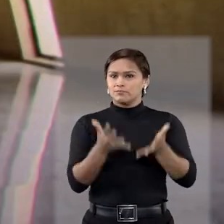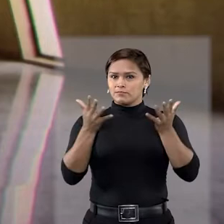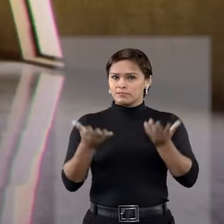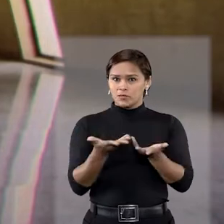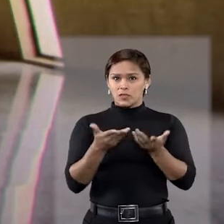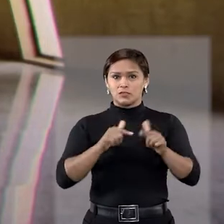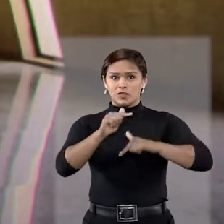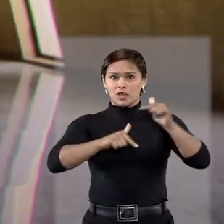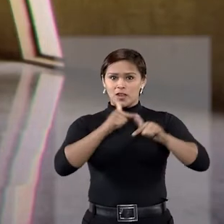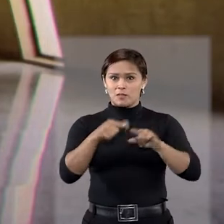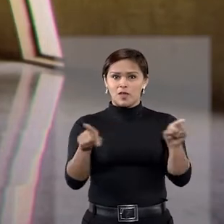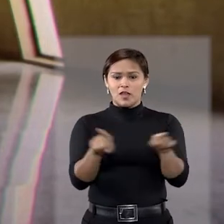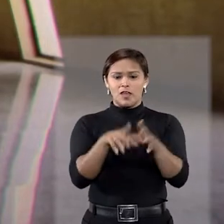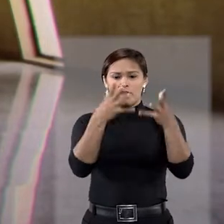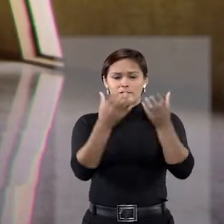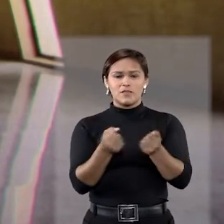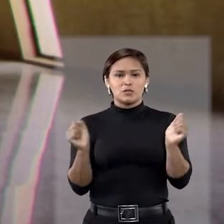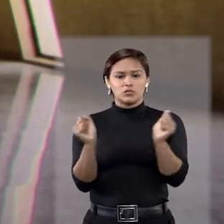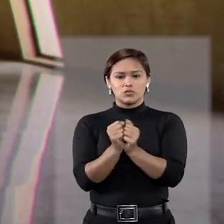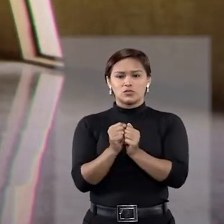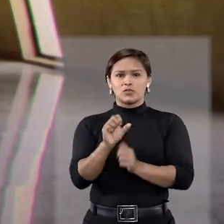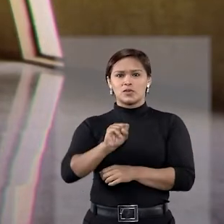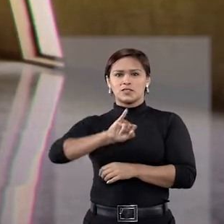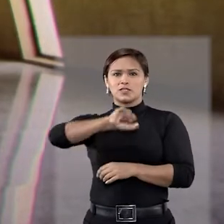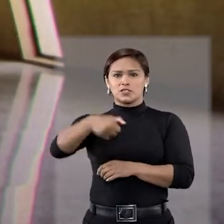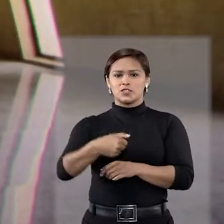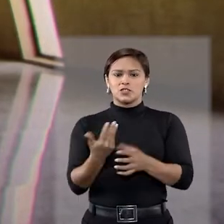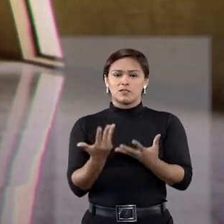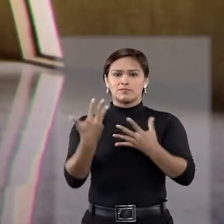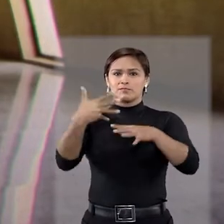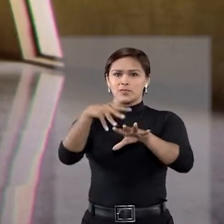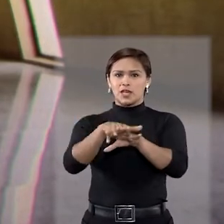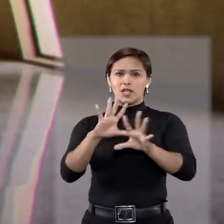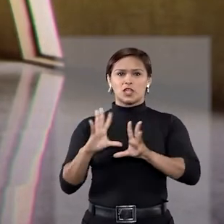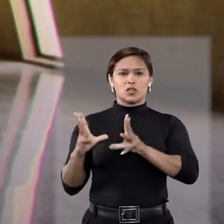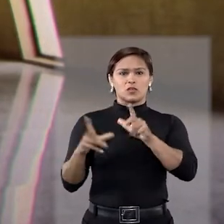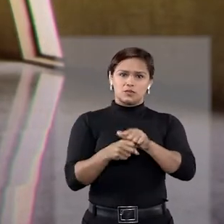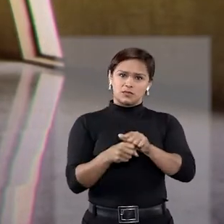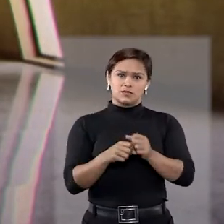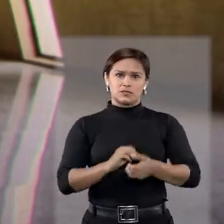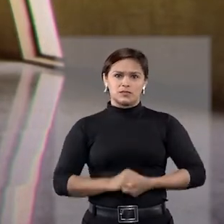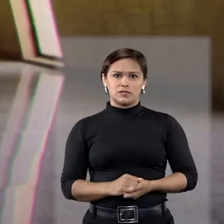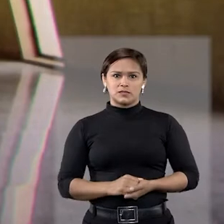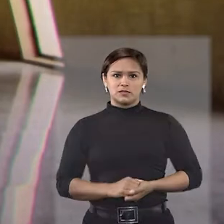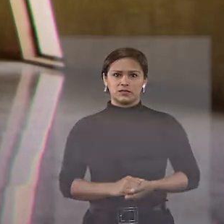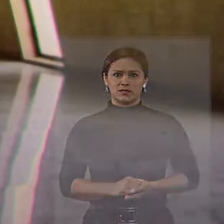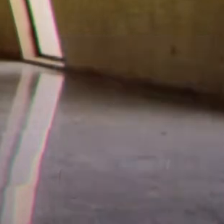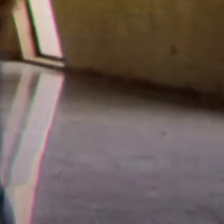parte e motive sua equipe de trabalho. Vamos construir juntos um STJ para todos!